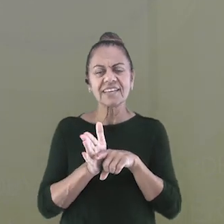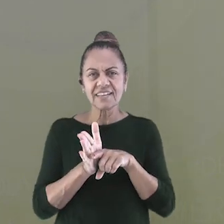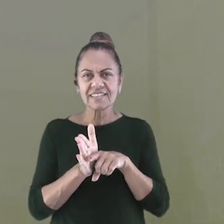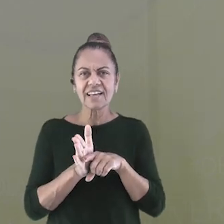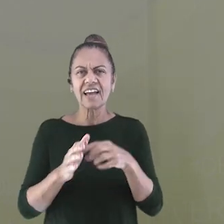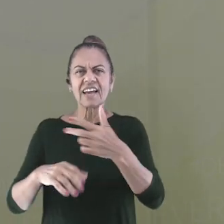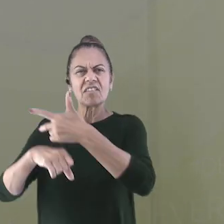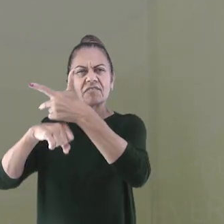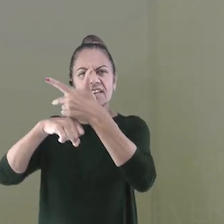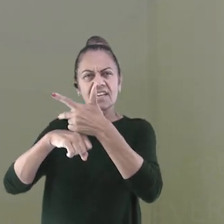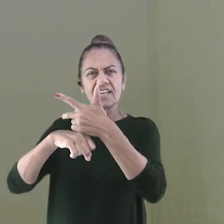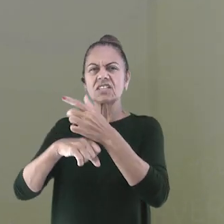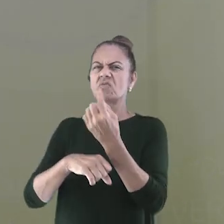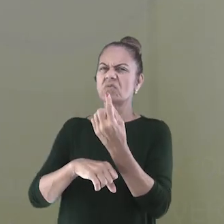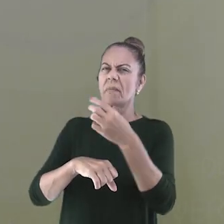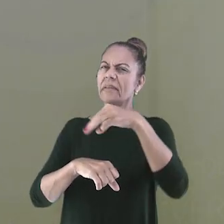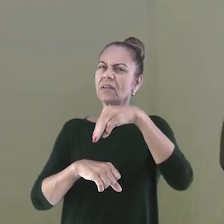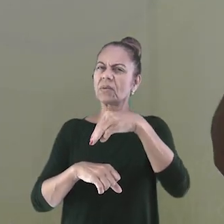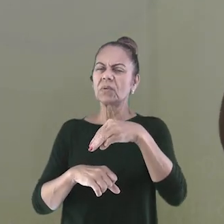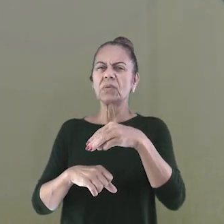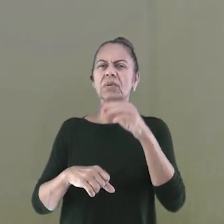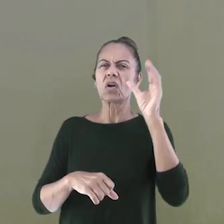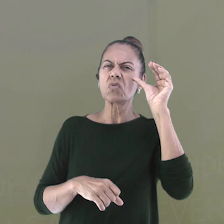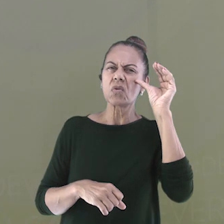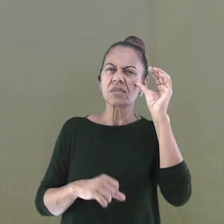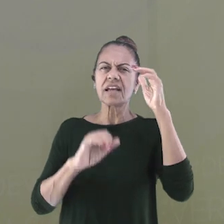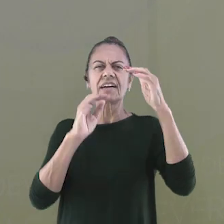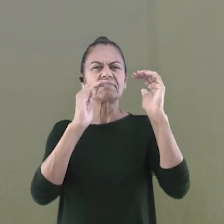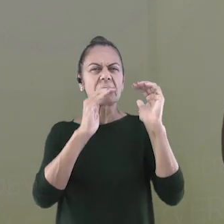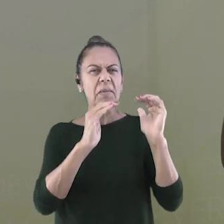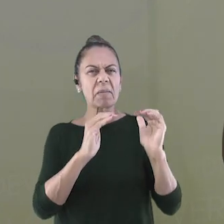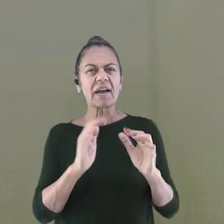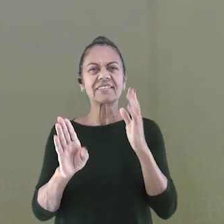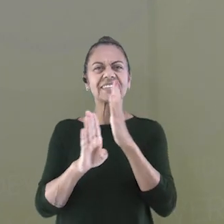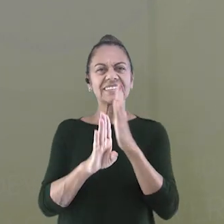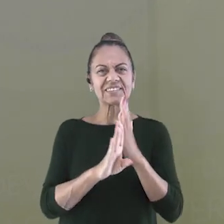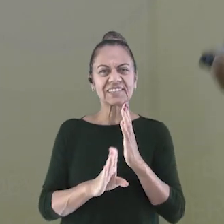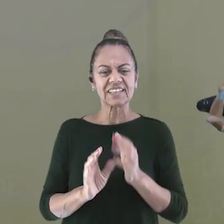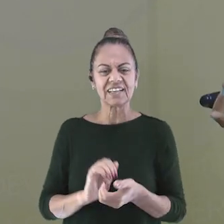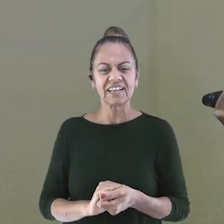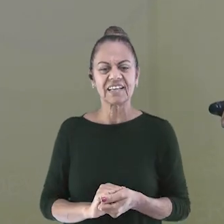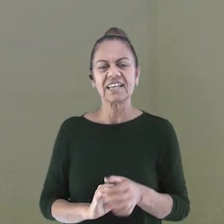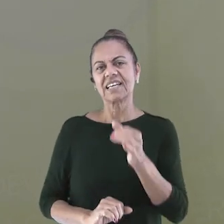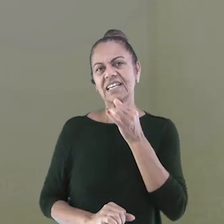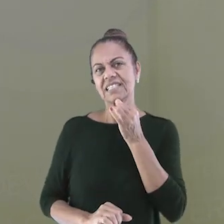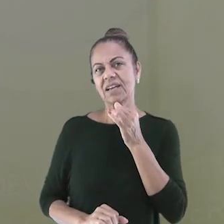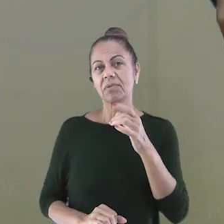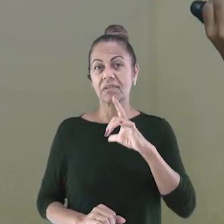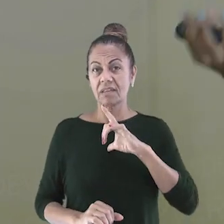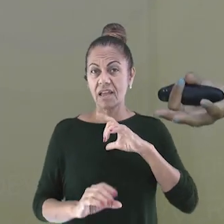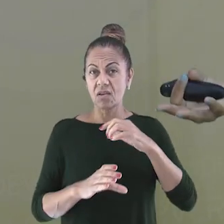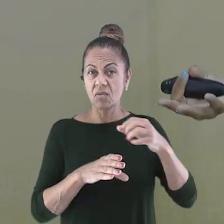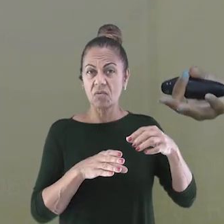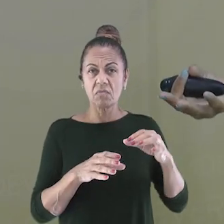Grave um vídeo de até um minuto contando algumas curiosidades que você descobrir. Por exemplo, há alguma